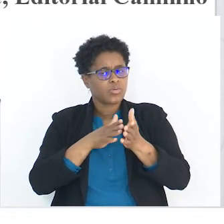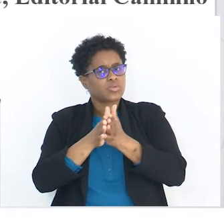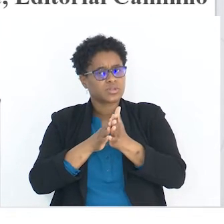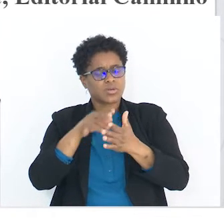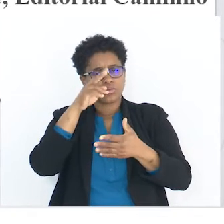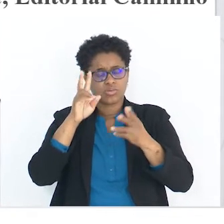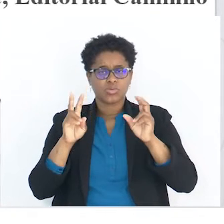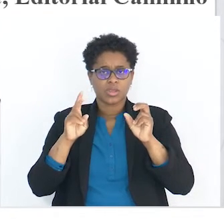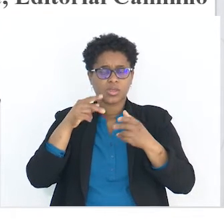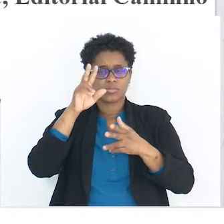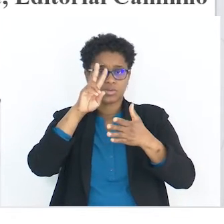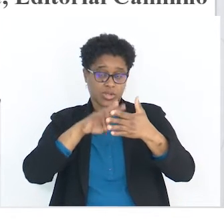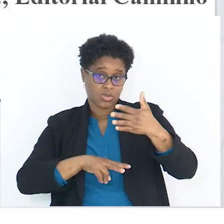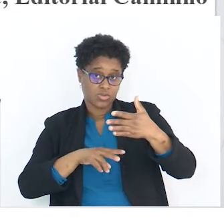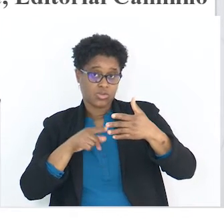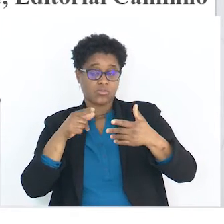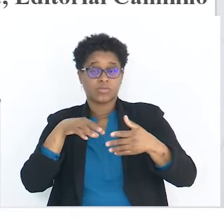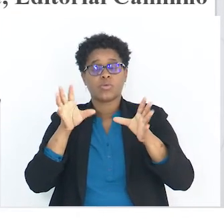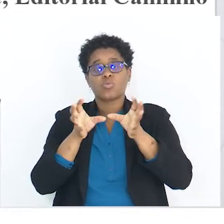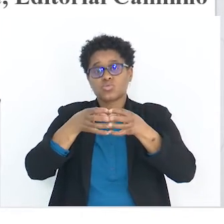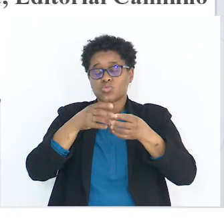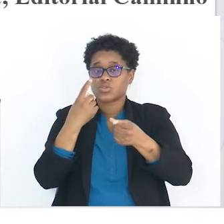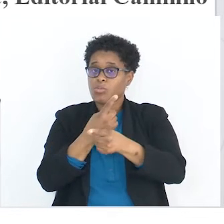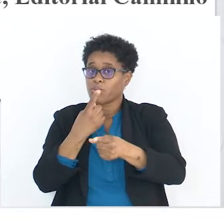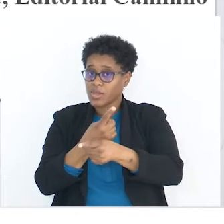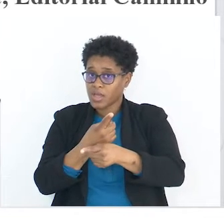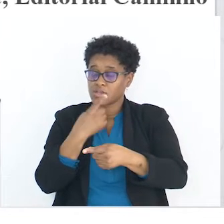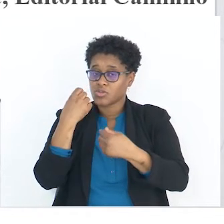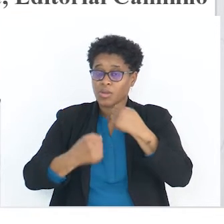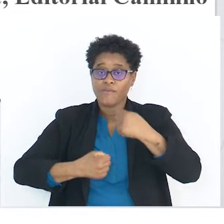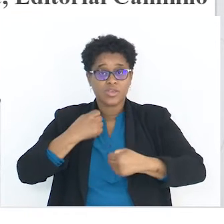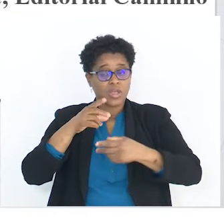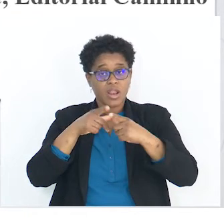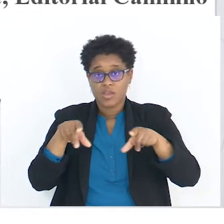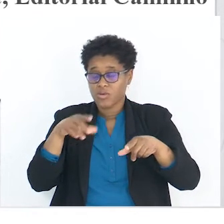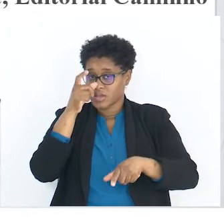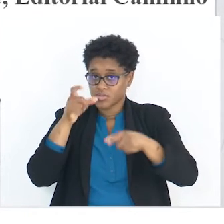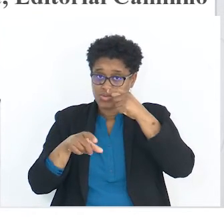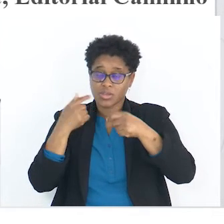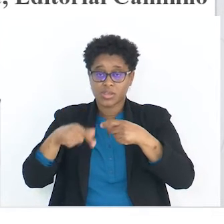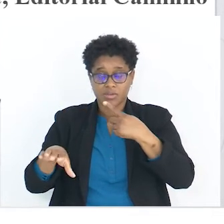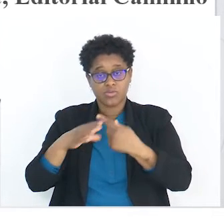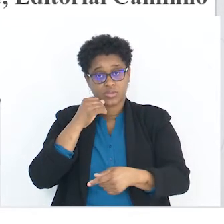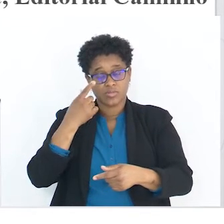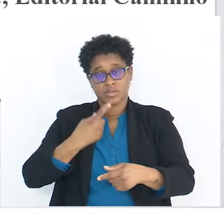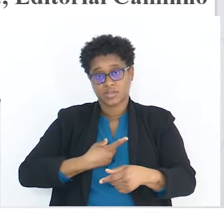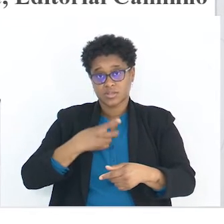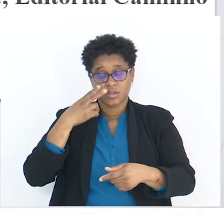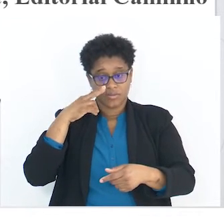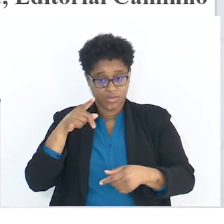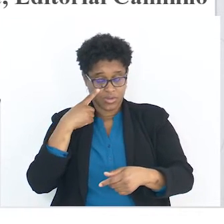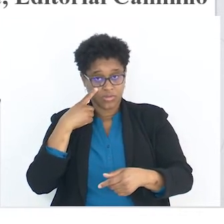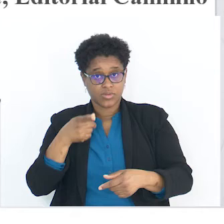utilizar o termo textual e irada para designar o conjunto de propriedades que uma manifestação da linguagem humana deve possuir para ser